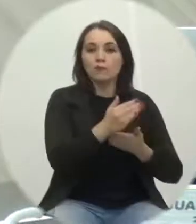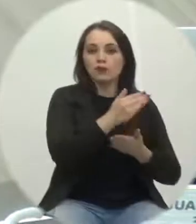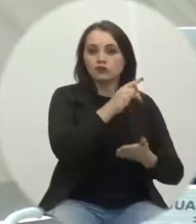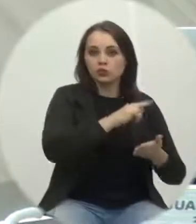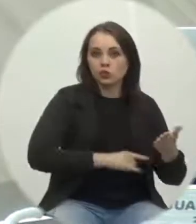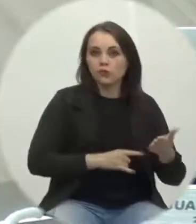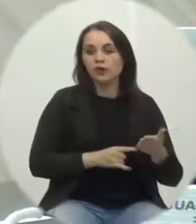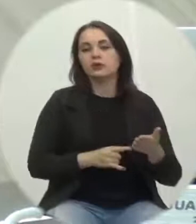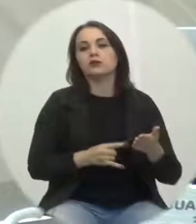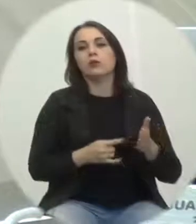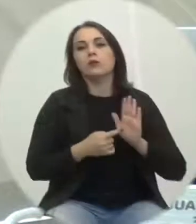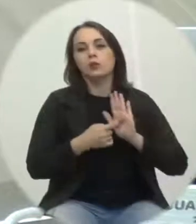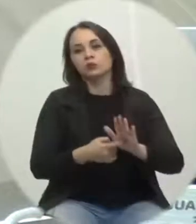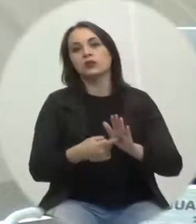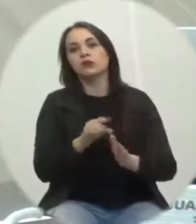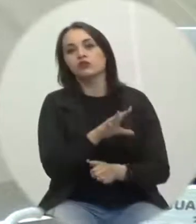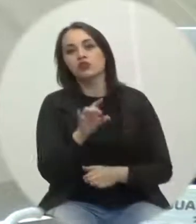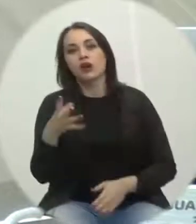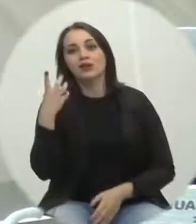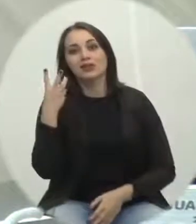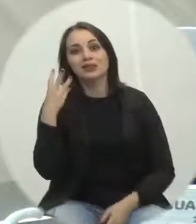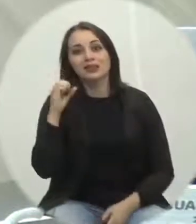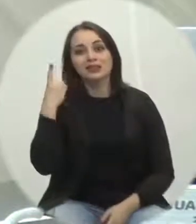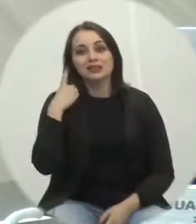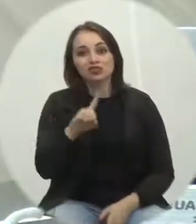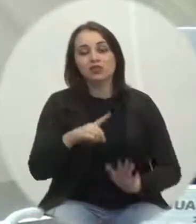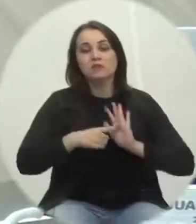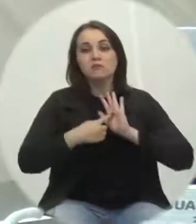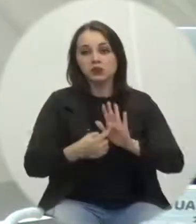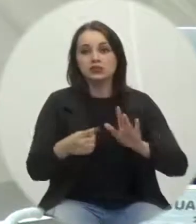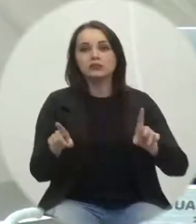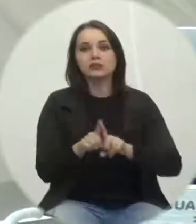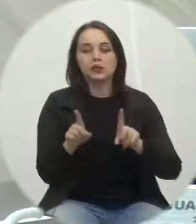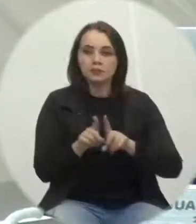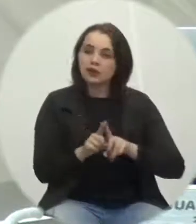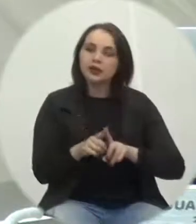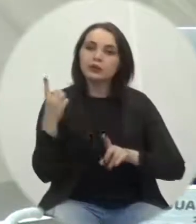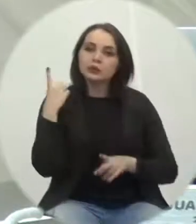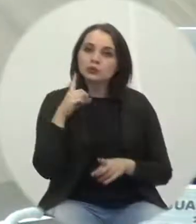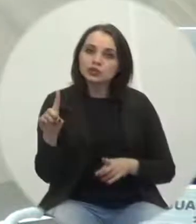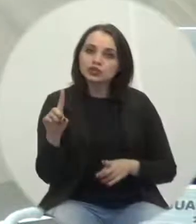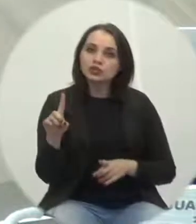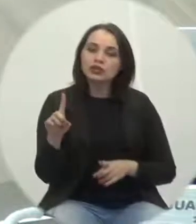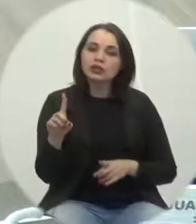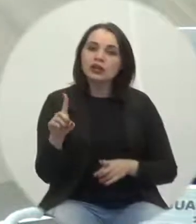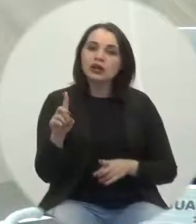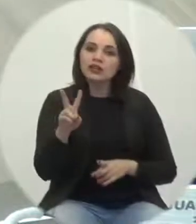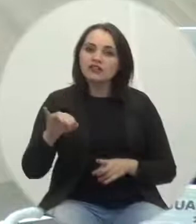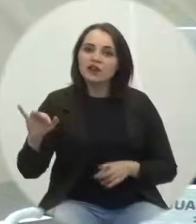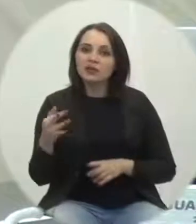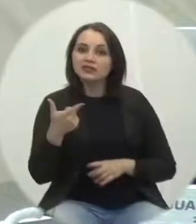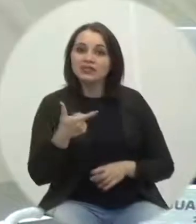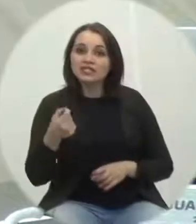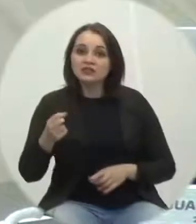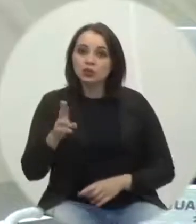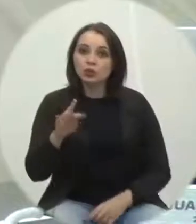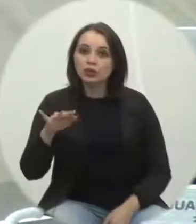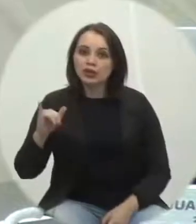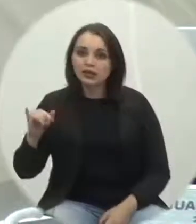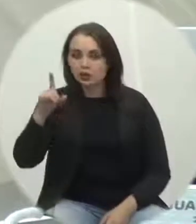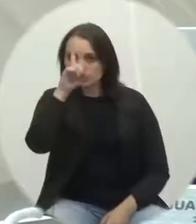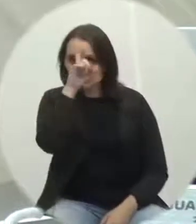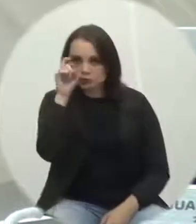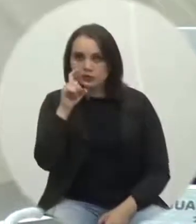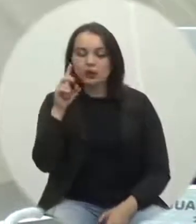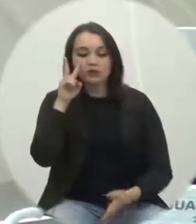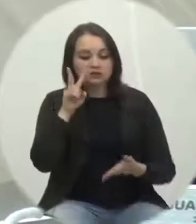fornecido a cada 30 dias requer ainda a data de instalação das 20 UTIs que estão previstas